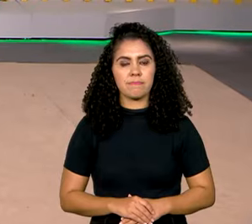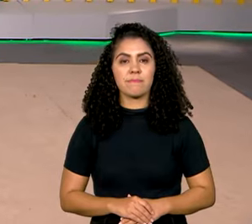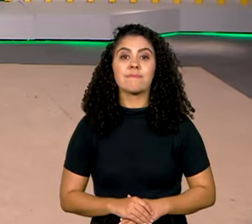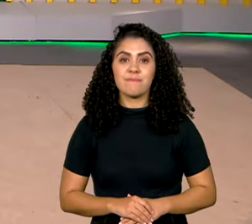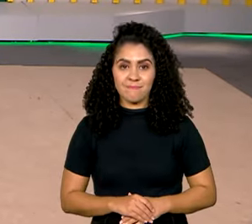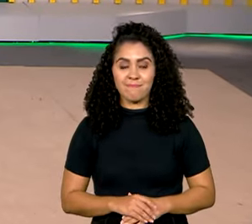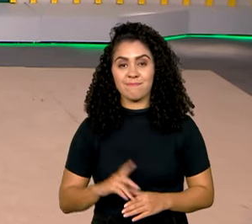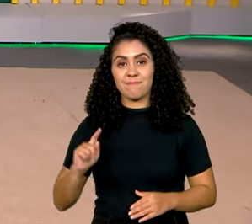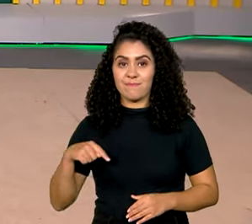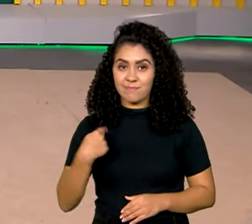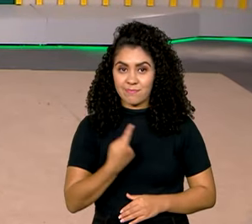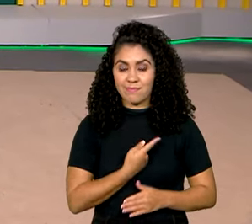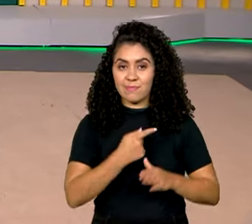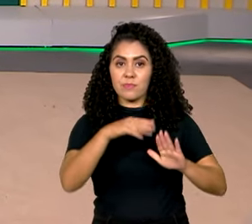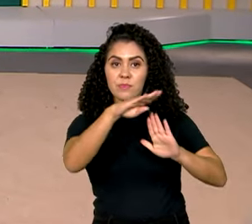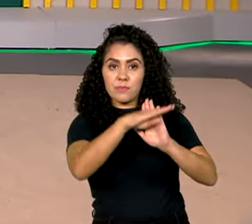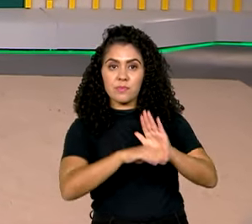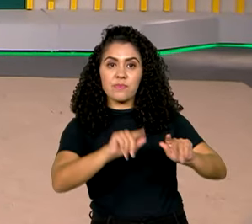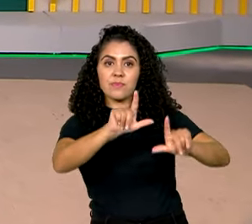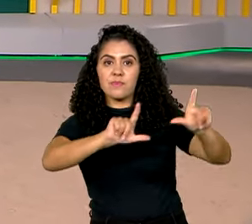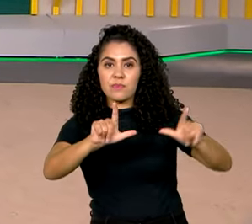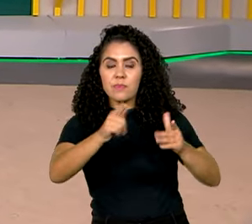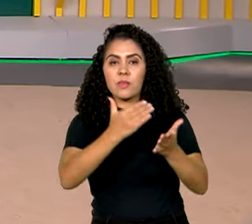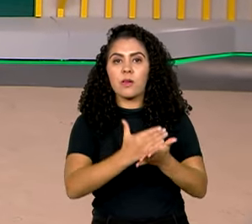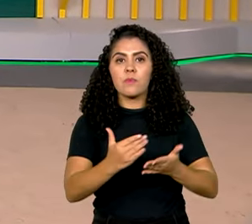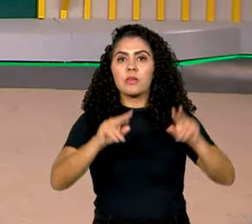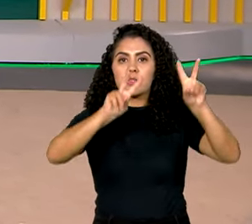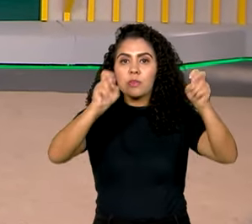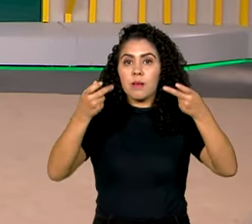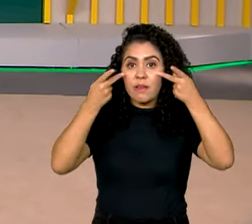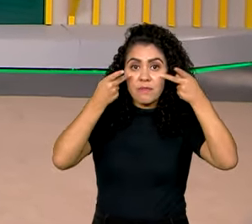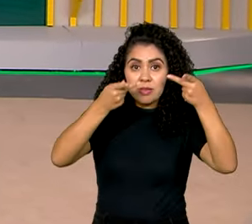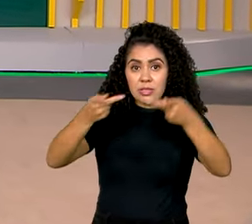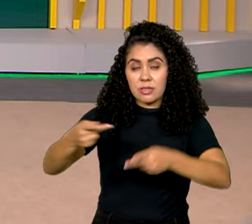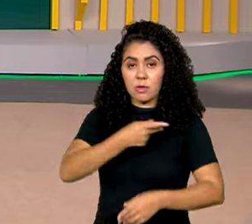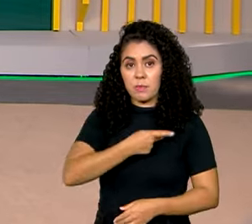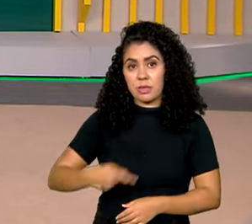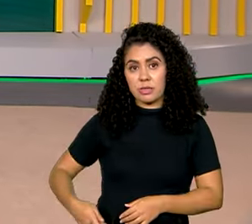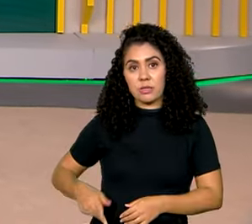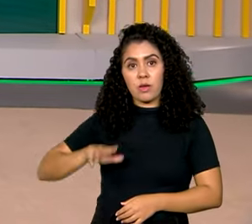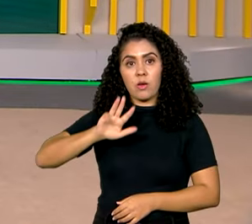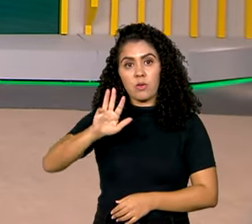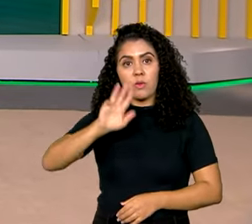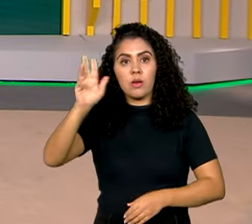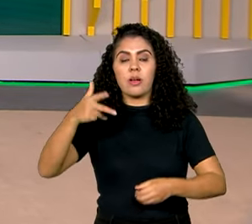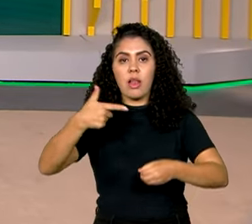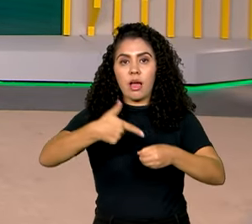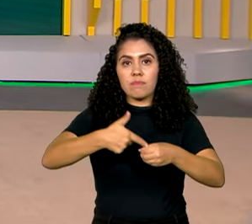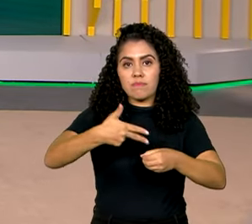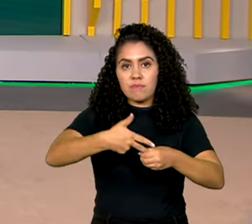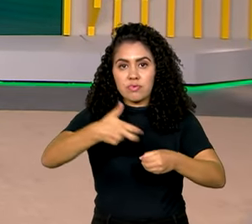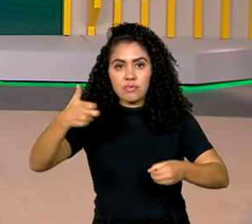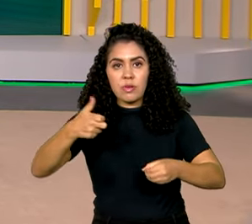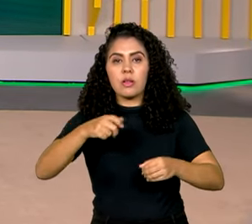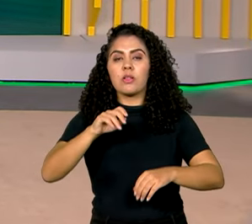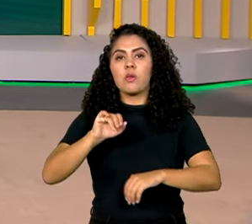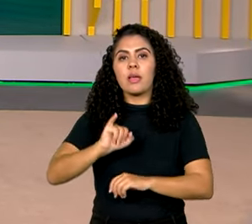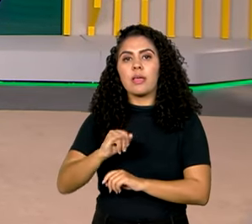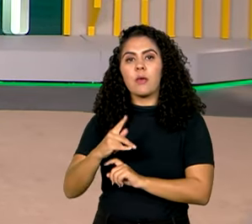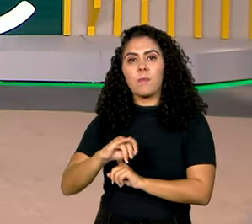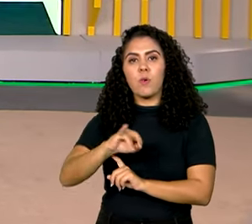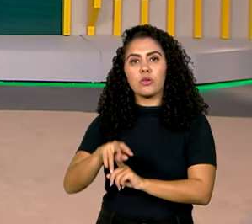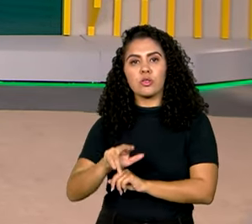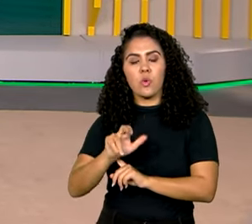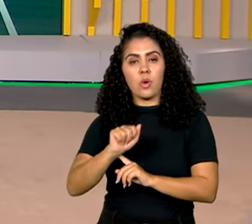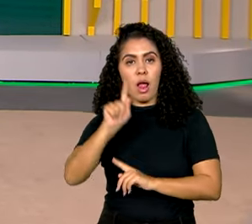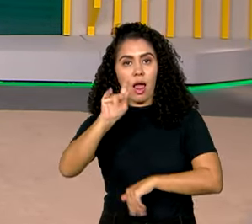O Brasil em Dia começa com a visita do presidente Lula à refinaria Abreu e Lima em Ipojuca, Pernambuco. O complexo